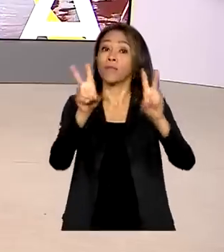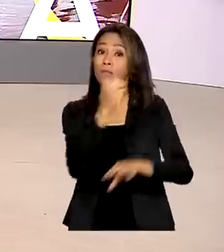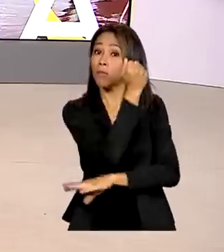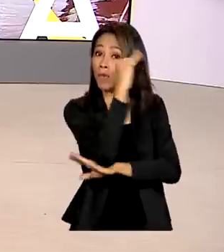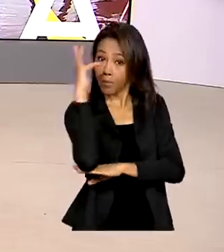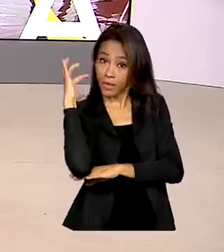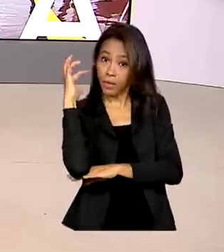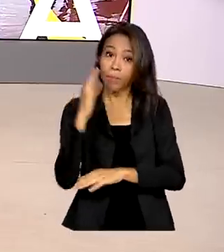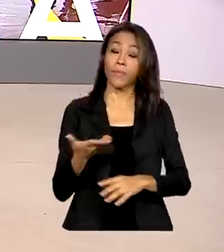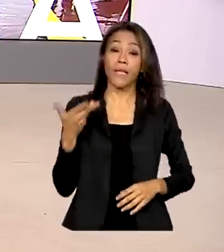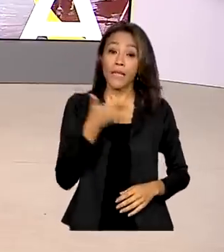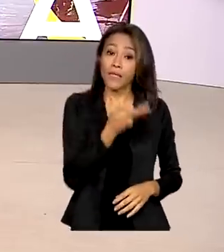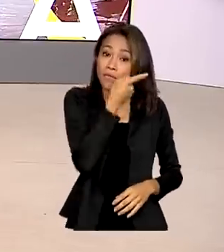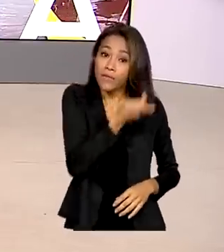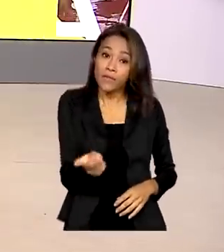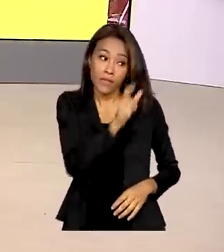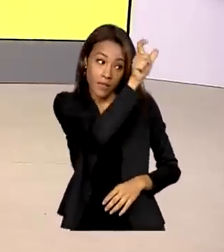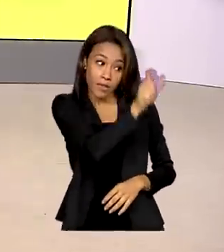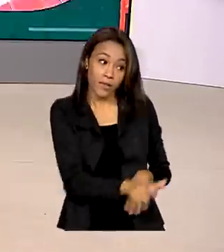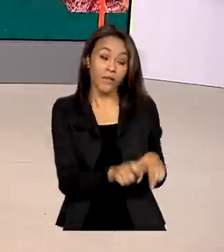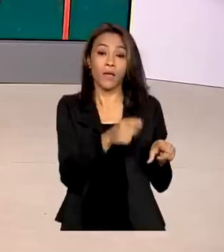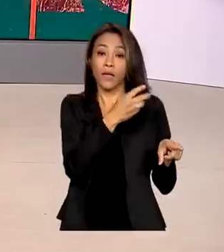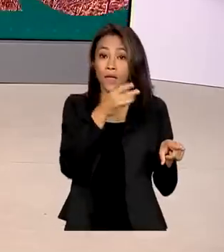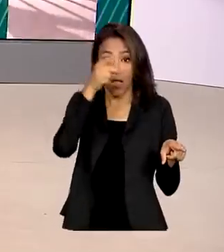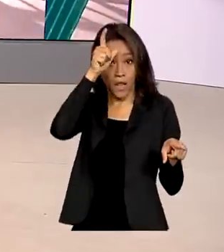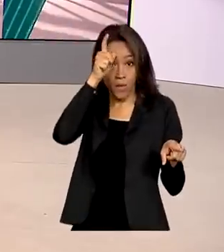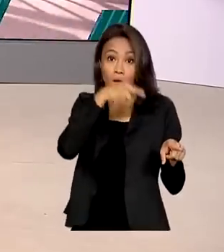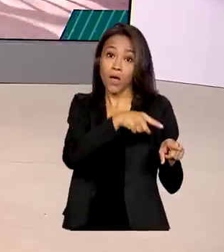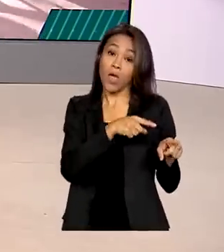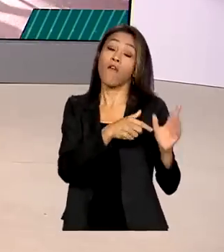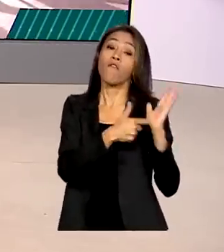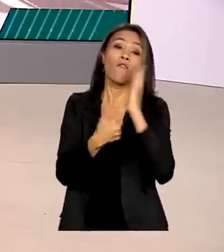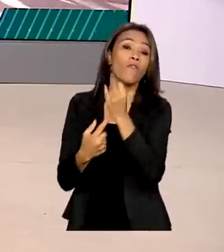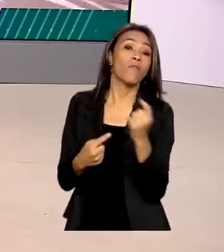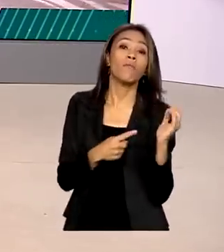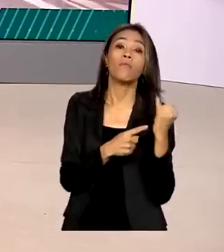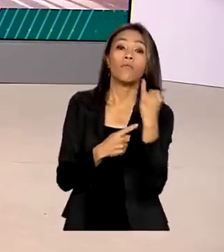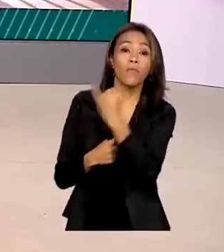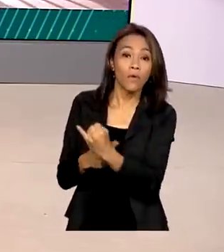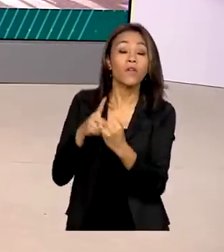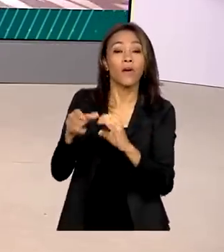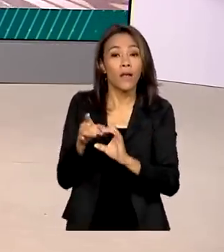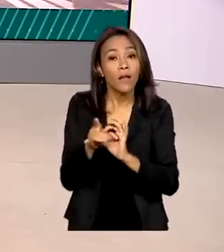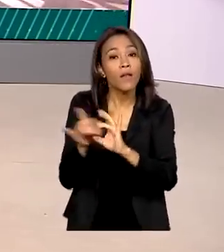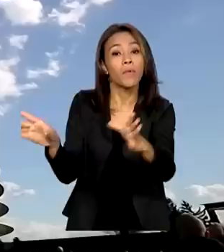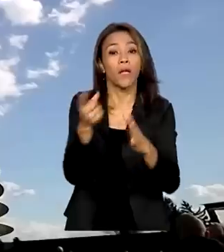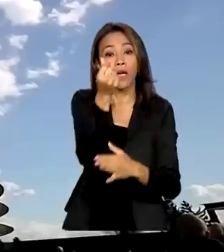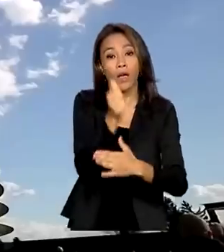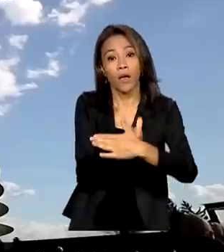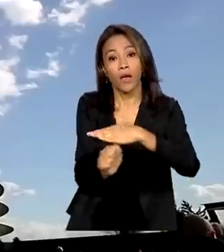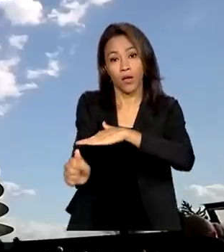visita oficial, o chanceler alemão também deve anunciar a liberação de recursos para o Fundo Amazônia.